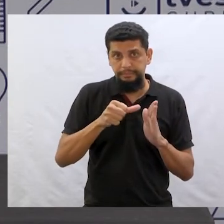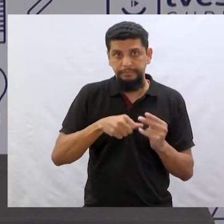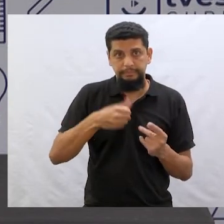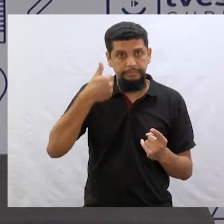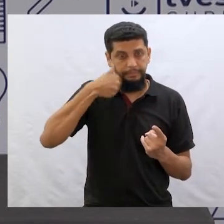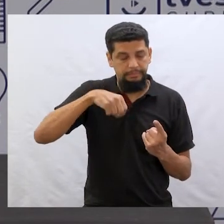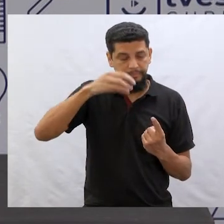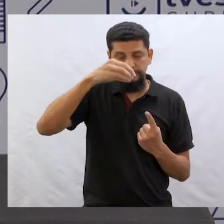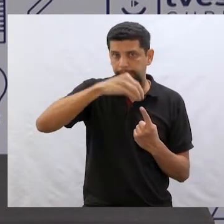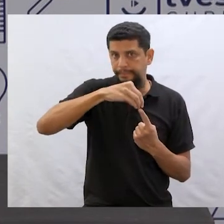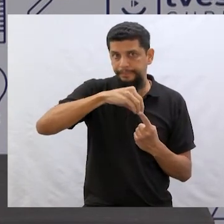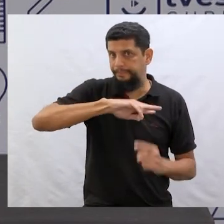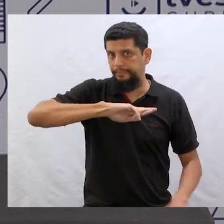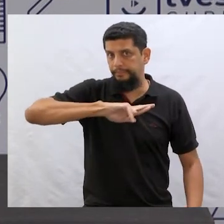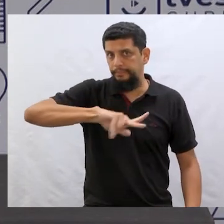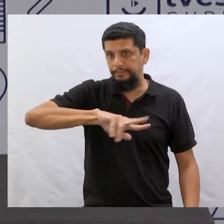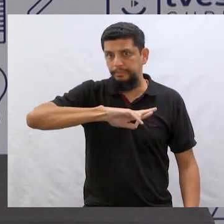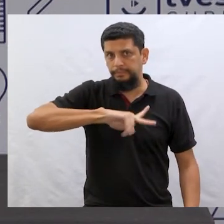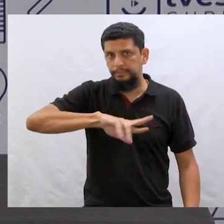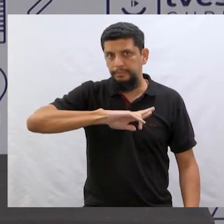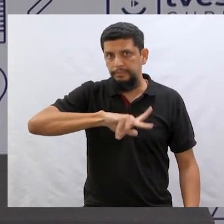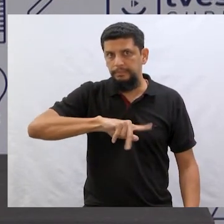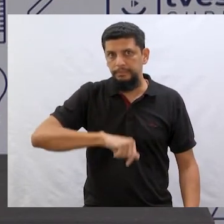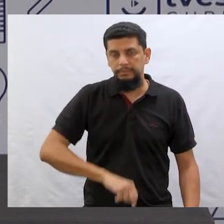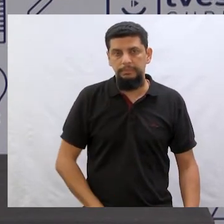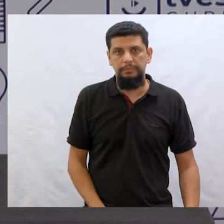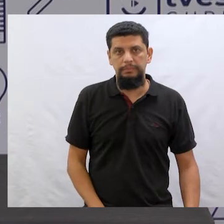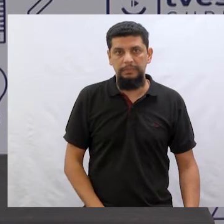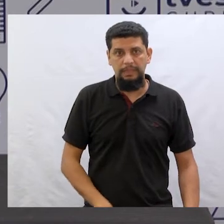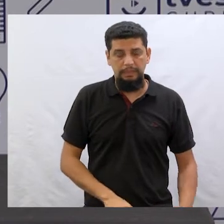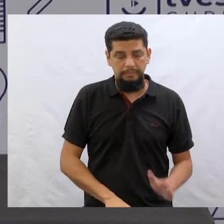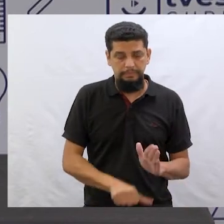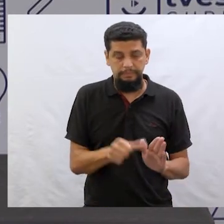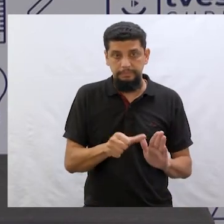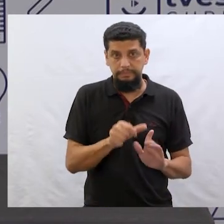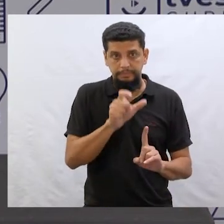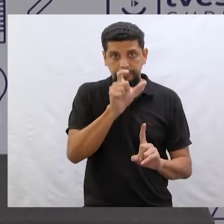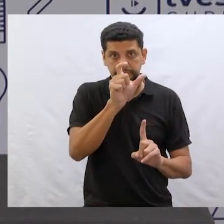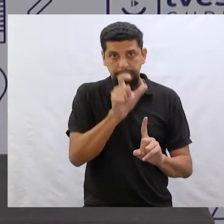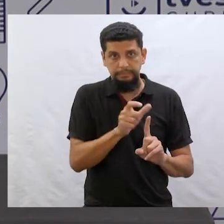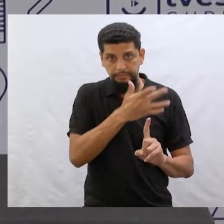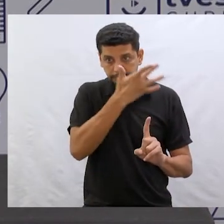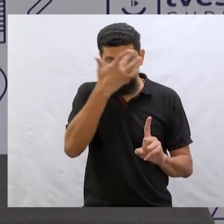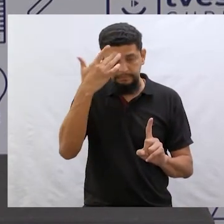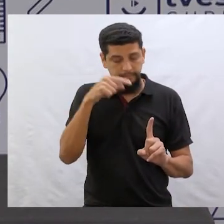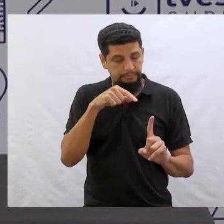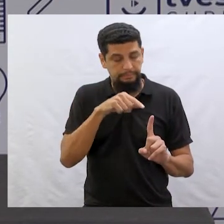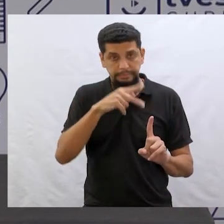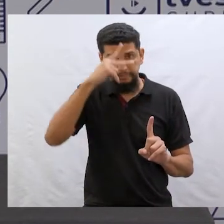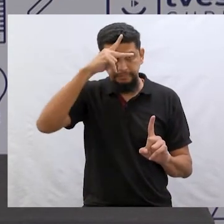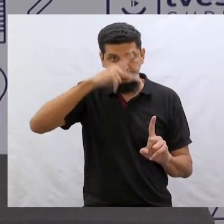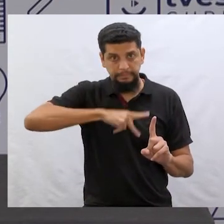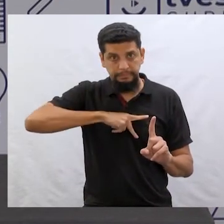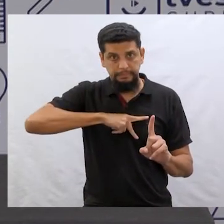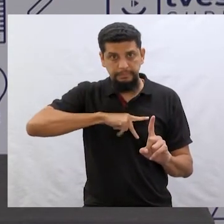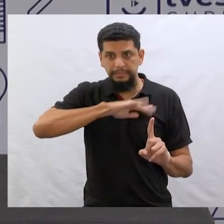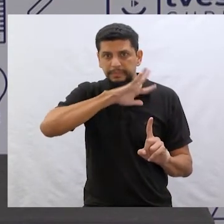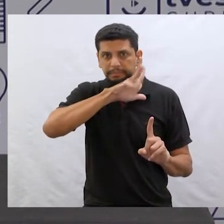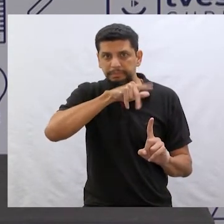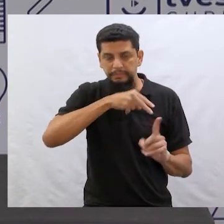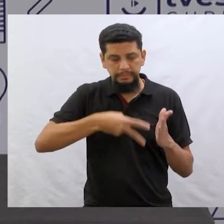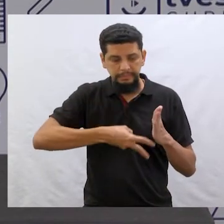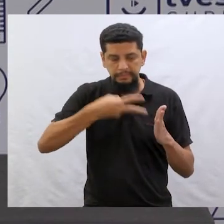não, não, não, não é isso. Não é a primeira, a primeira pessoa é ele mesmo. O cantor, o